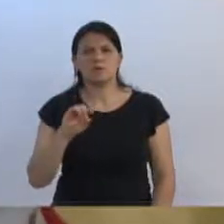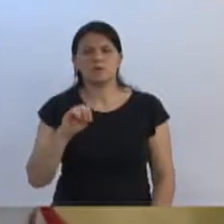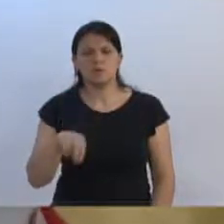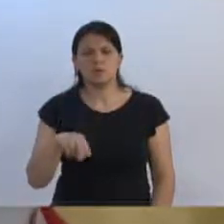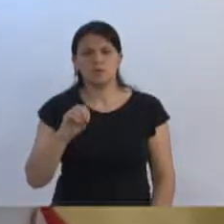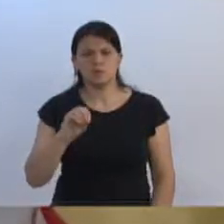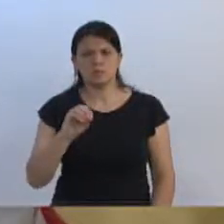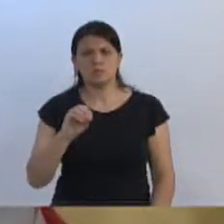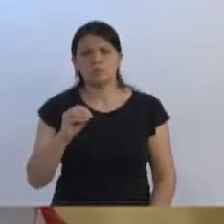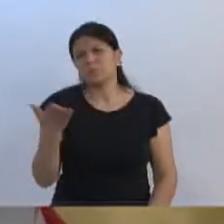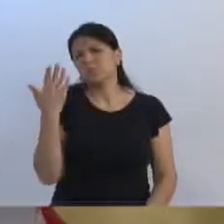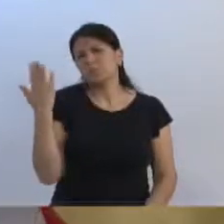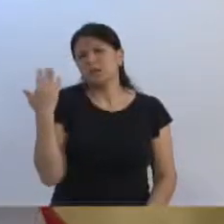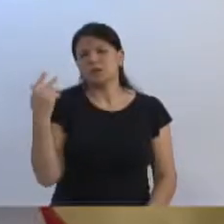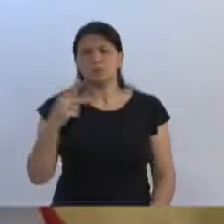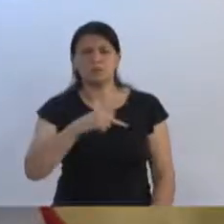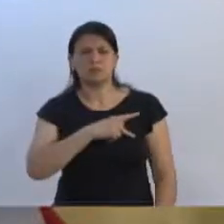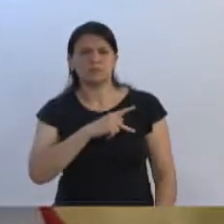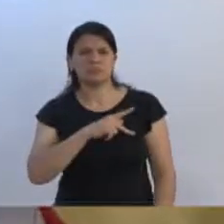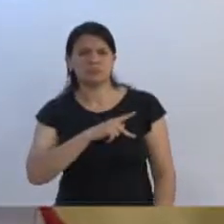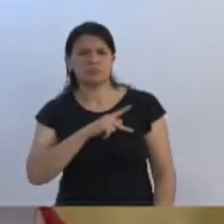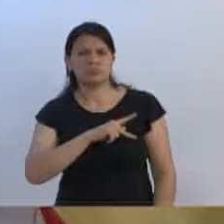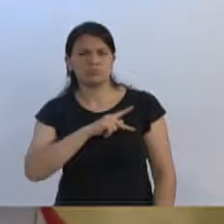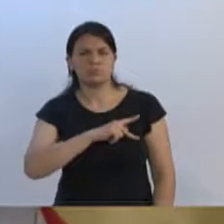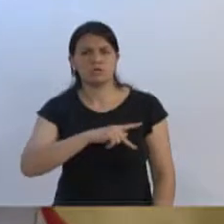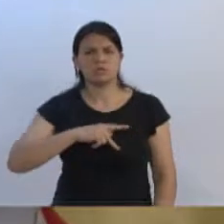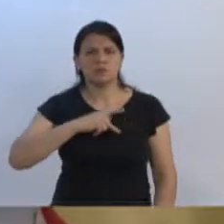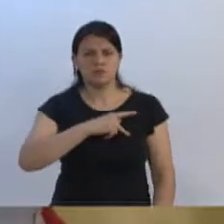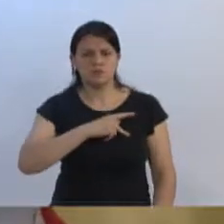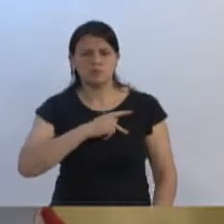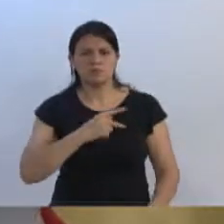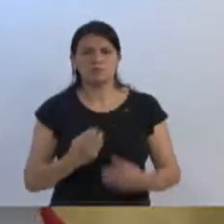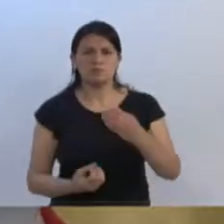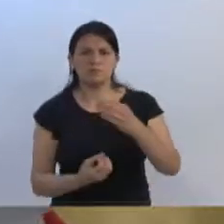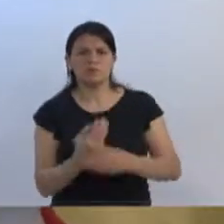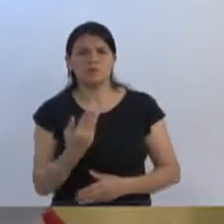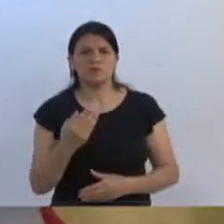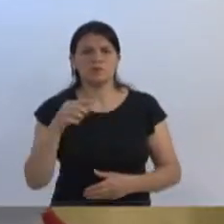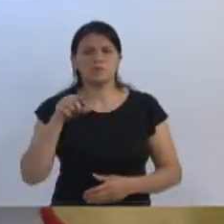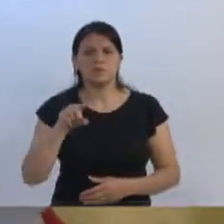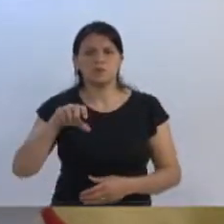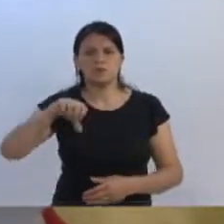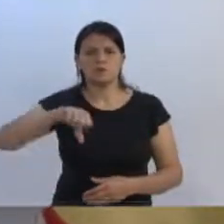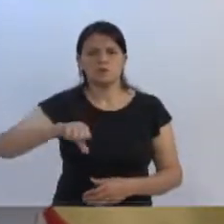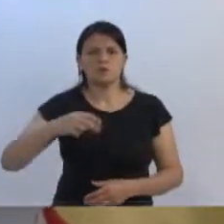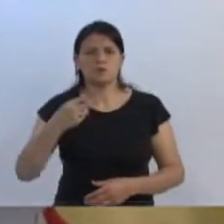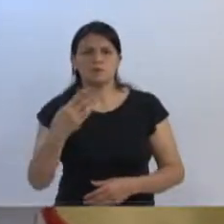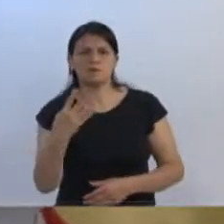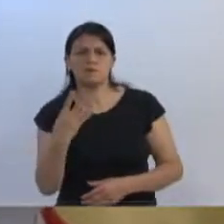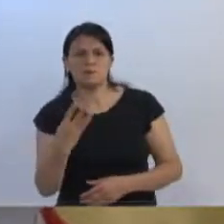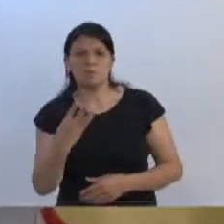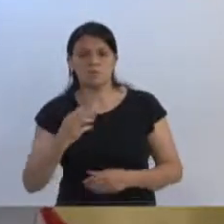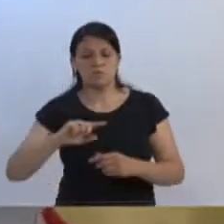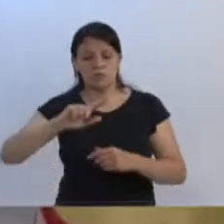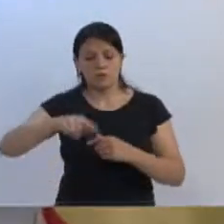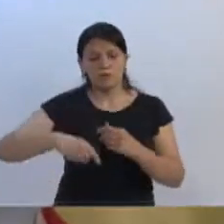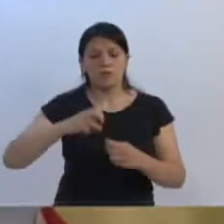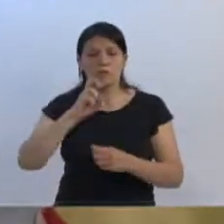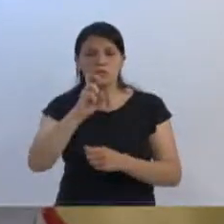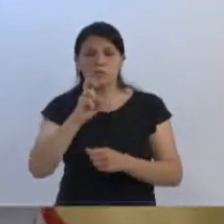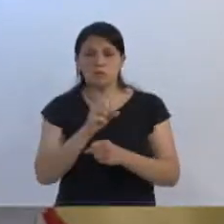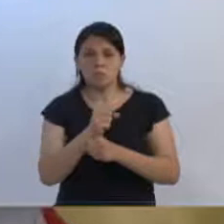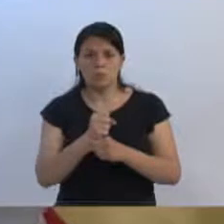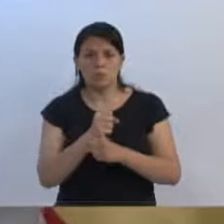II, para quem conhece, que foi fundado em 1924, que daqui a mais cinco anos vai estar completando 100 anos